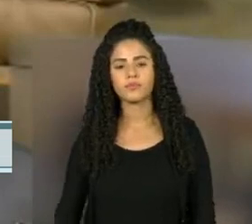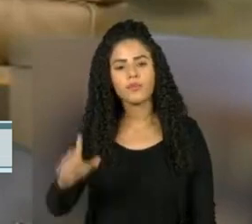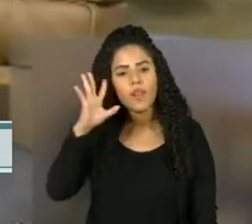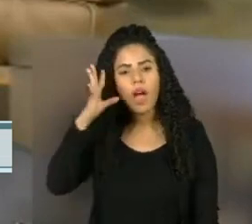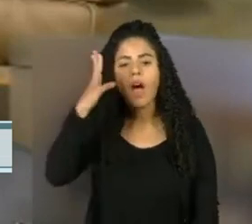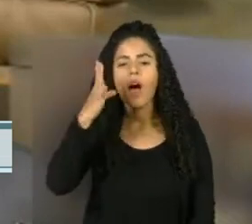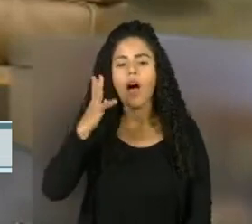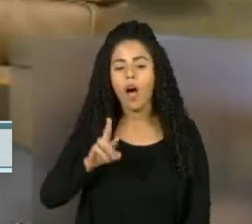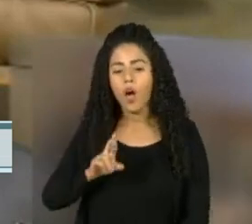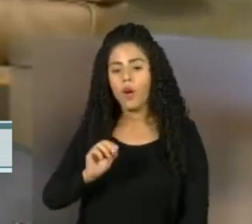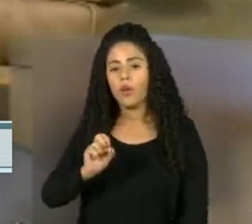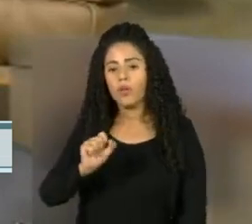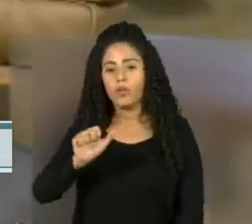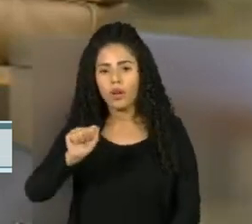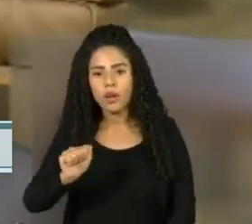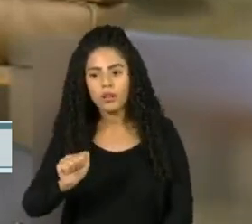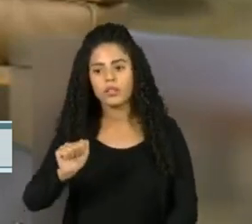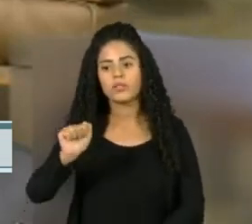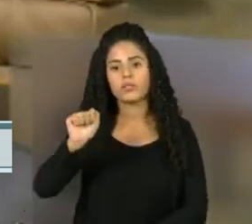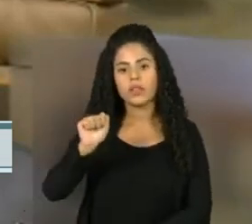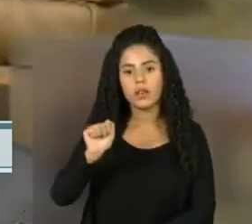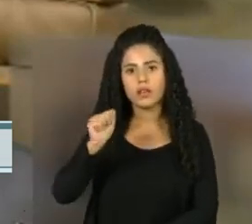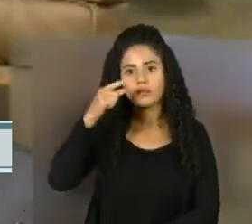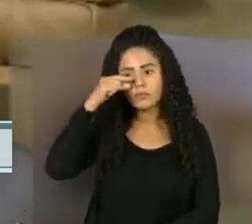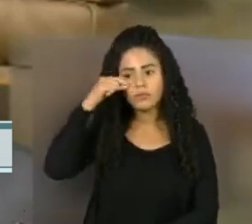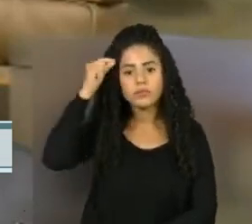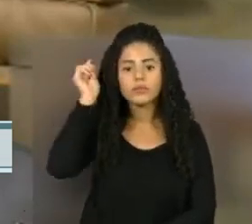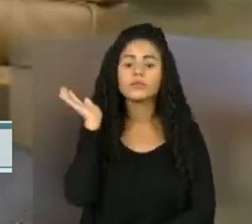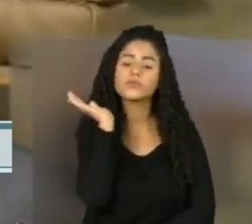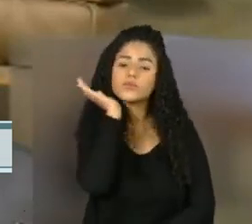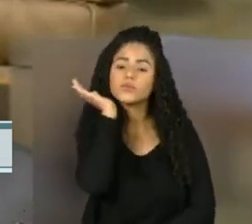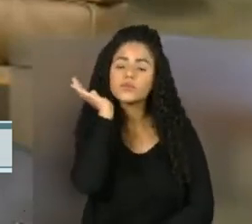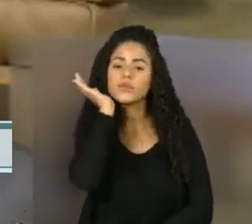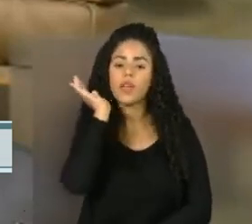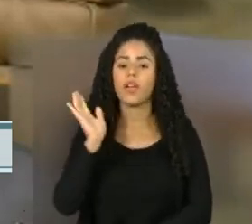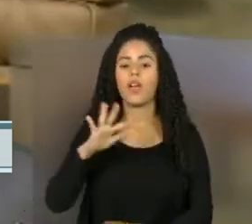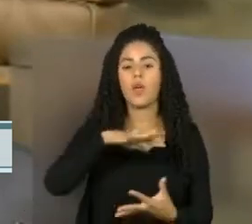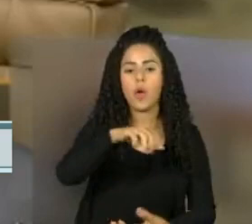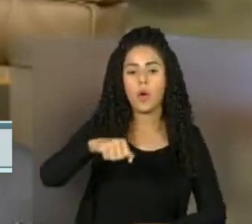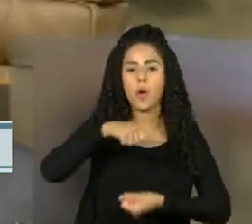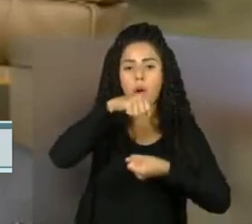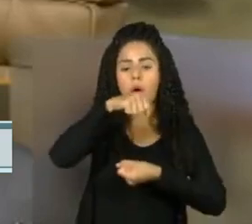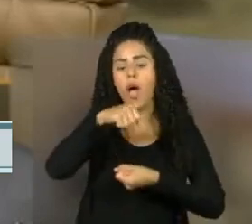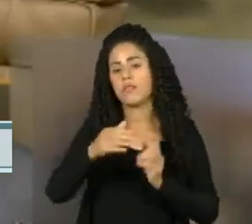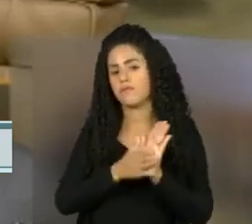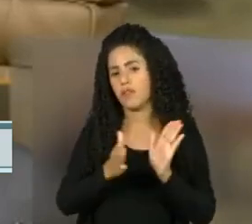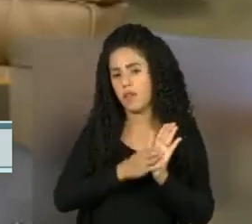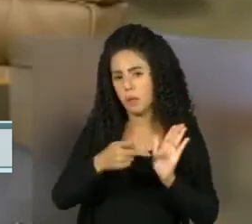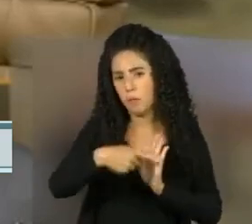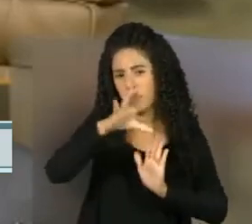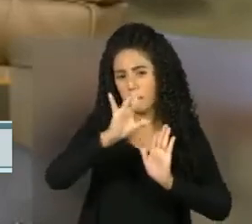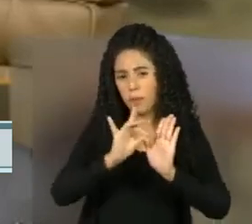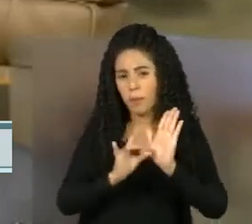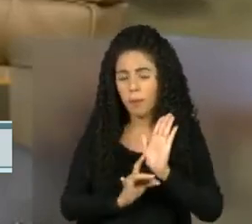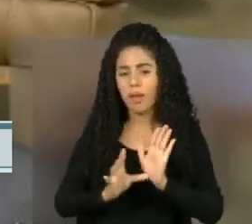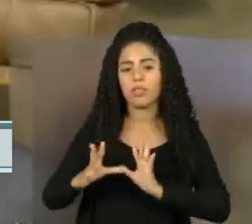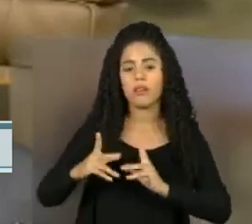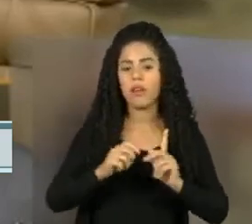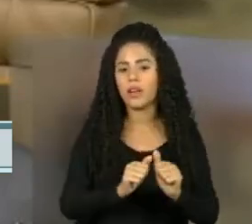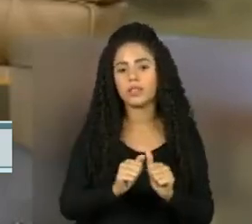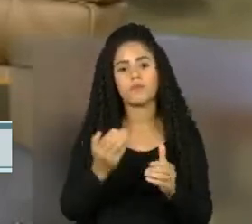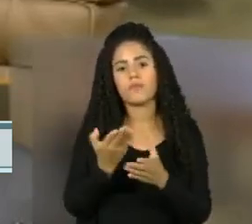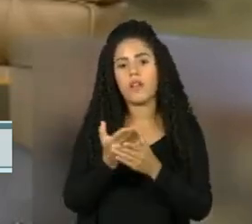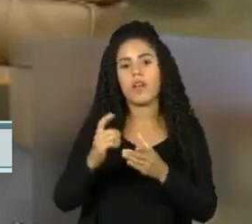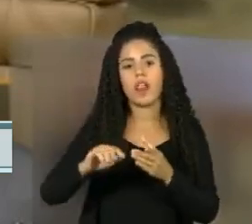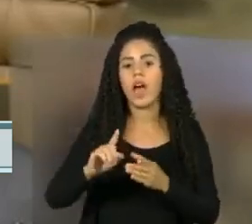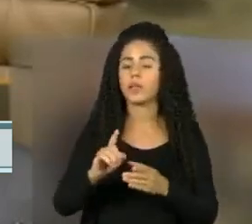Rosa Weber vem dois dias depois que a Rede Sustentabilidade protocolou um pedido para suspensão do documento com